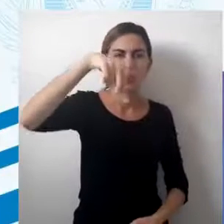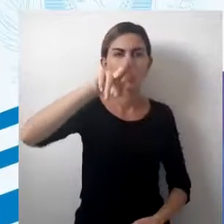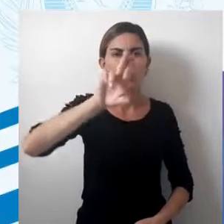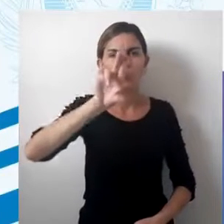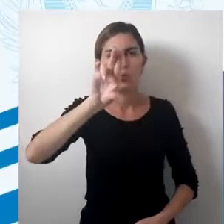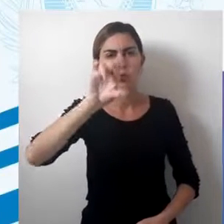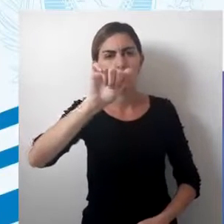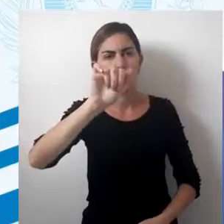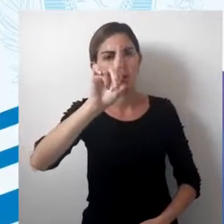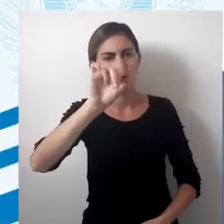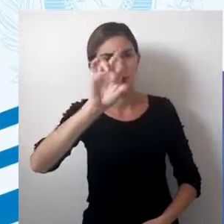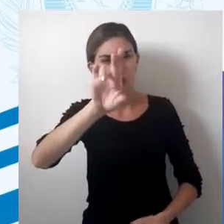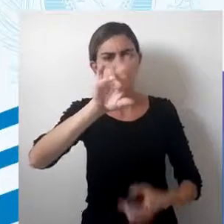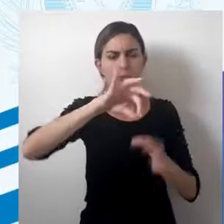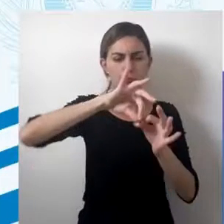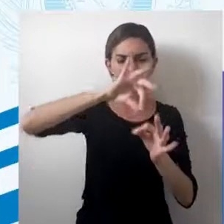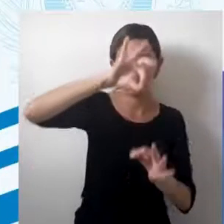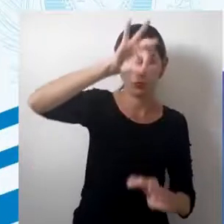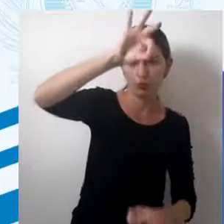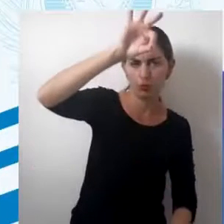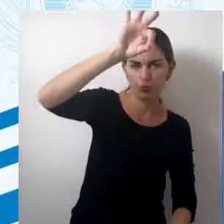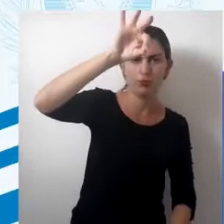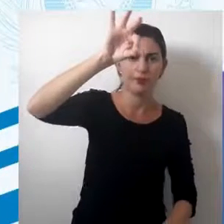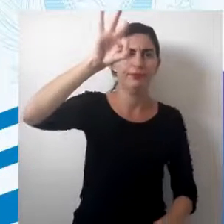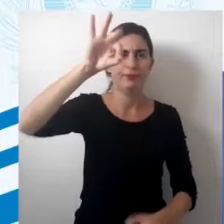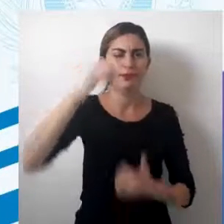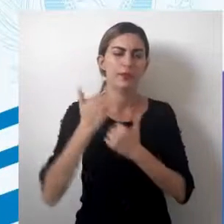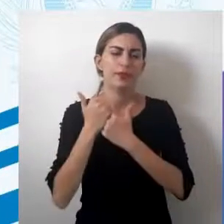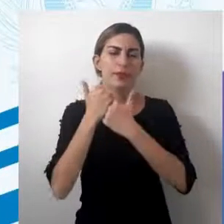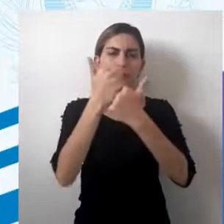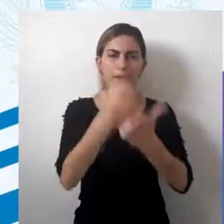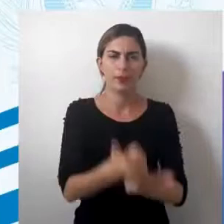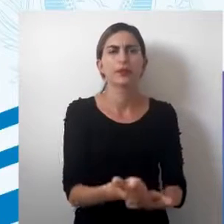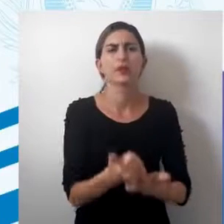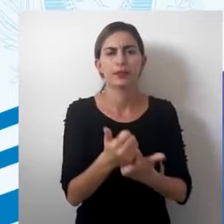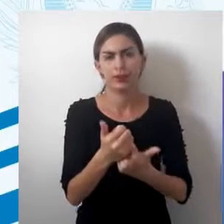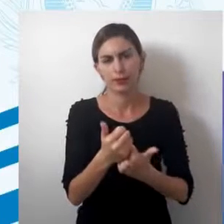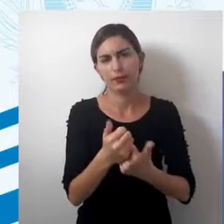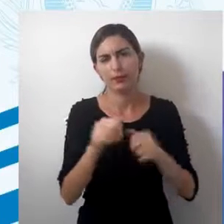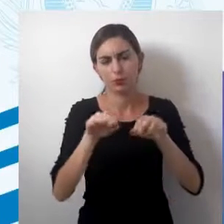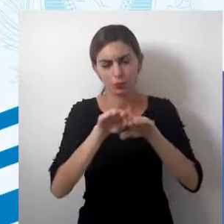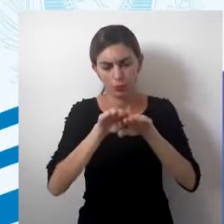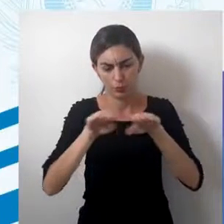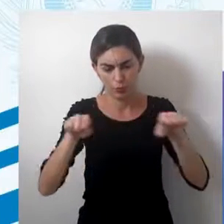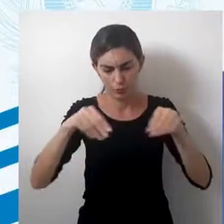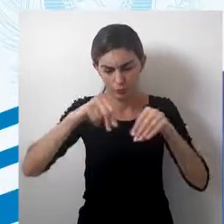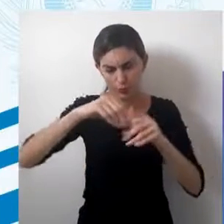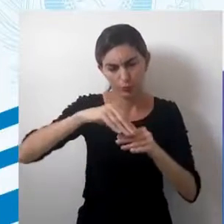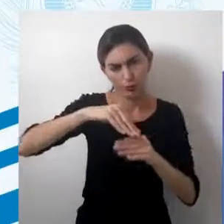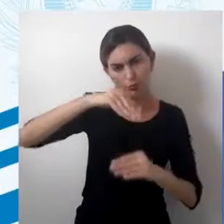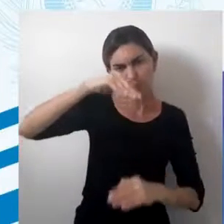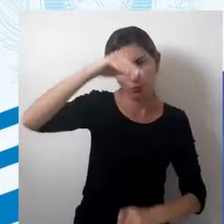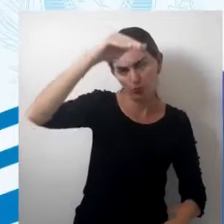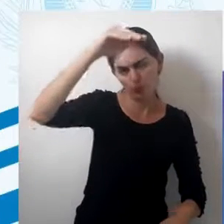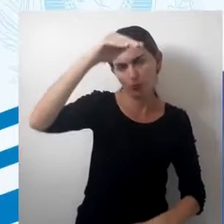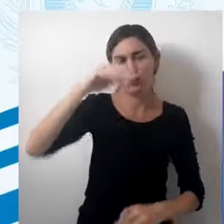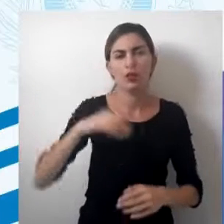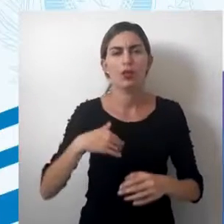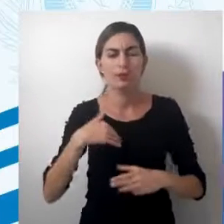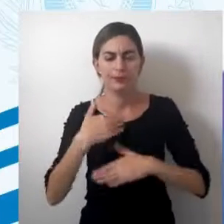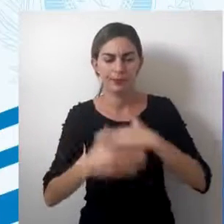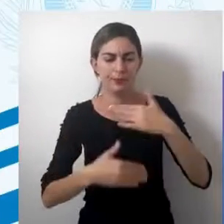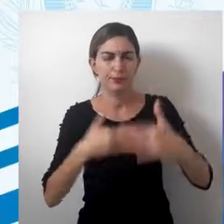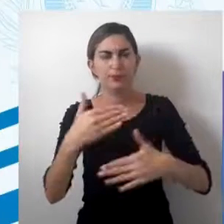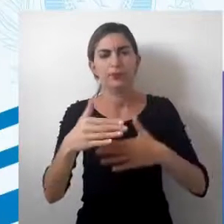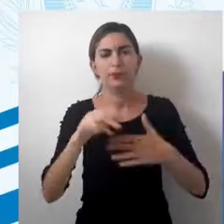essa distorção ela vai aumentando. Ela é a representação mais próxima da superfície ali próximo ao Equador e na